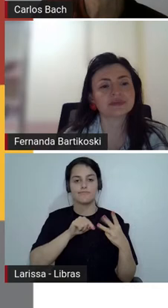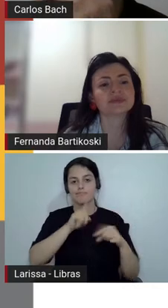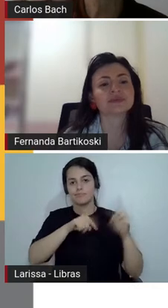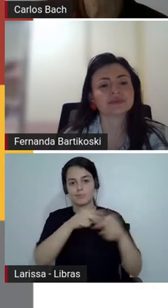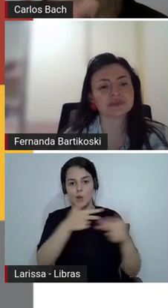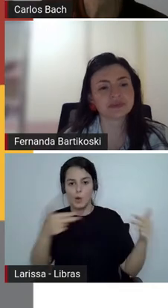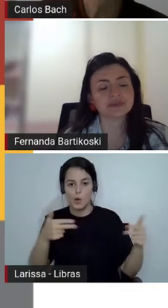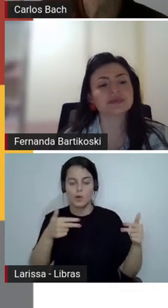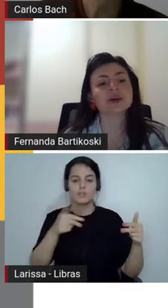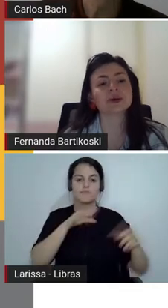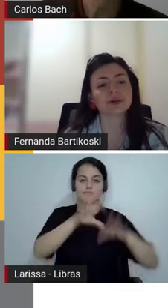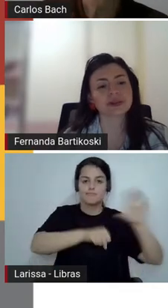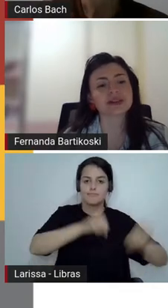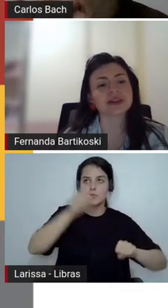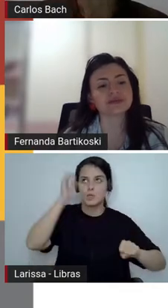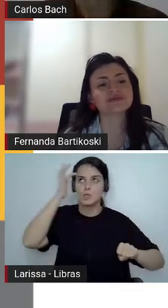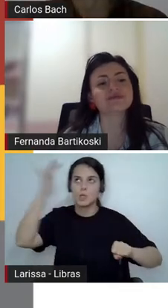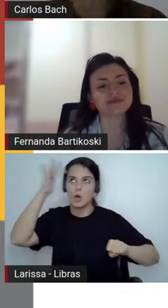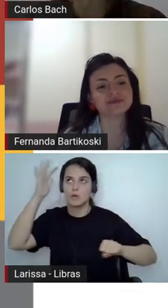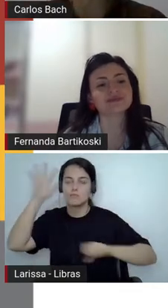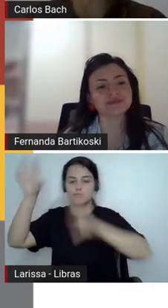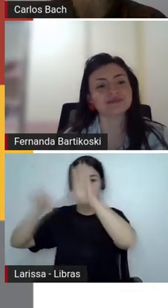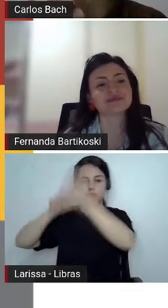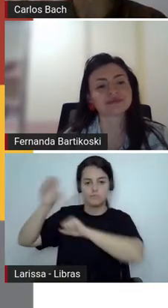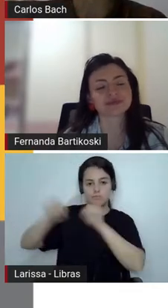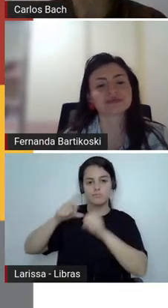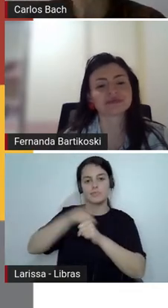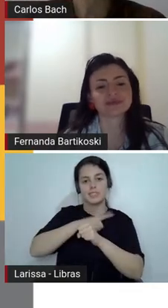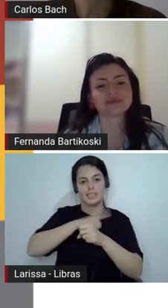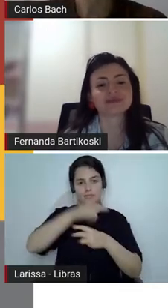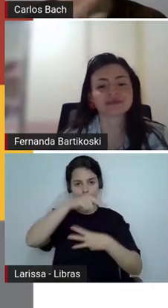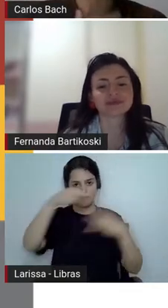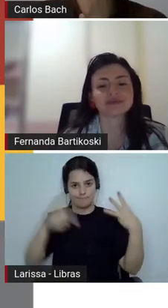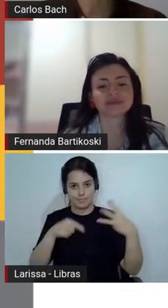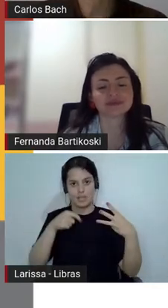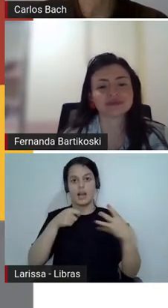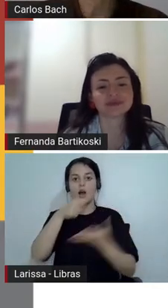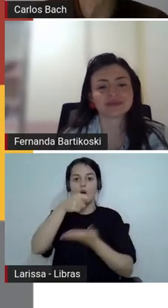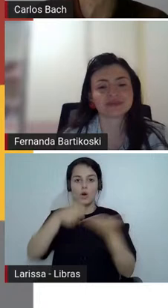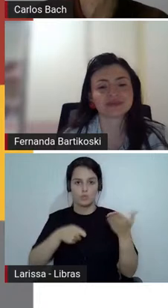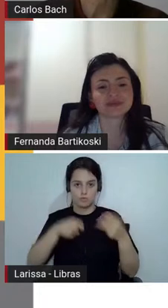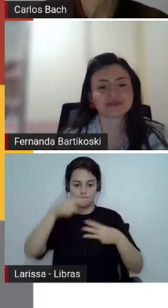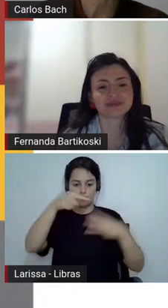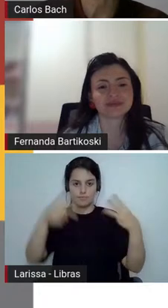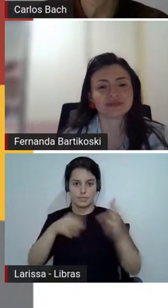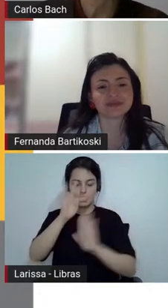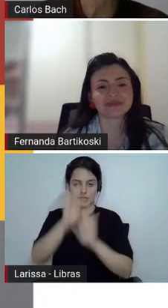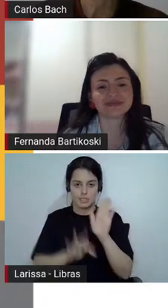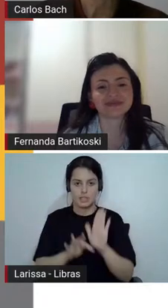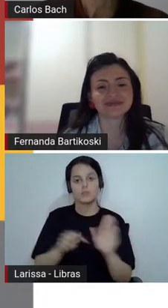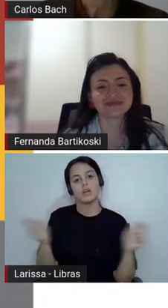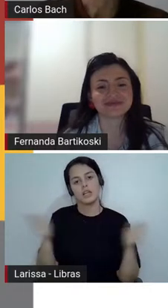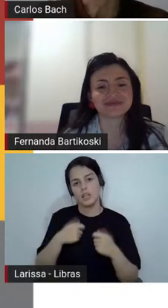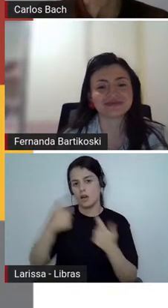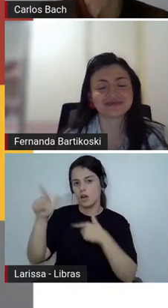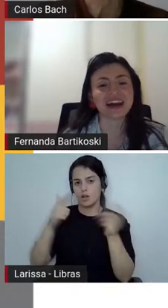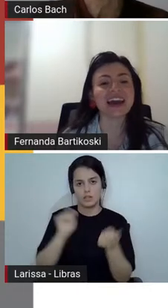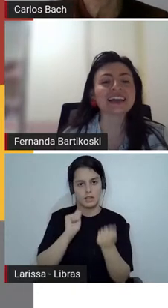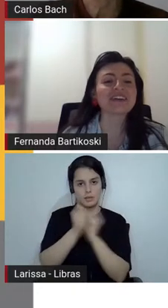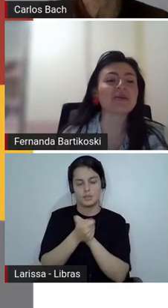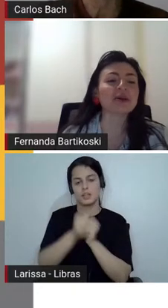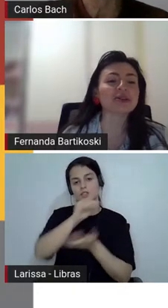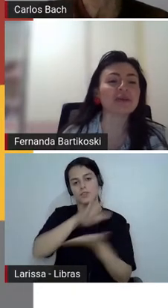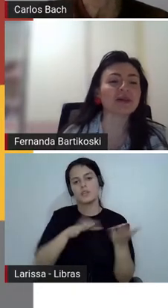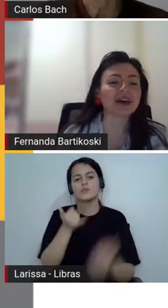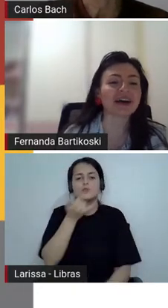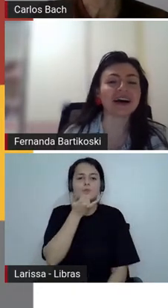acrescentar outras crônicas pensando essas habilidades e essas propostas gente desculpa pelo tempo mesmo a gente vai